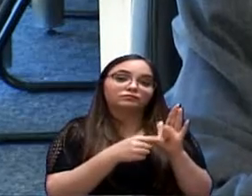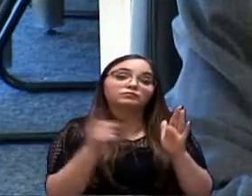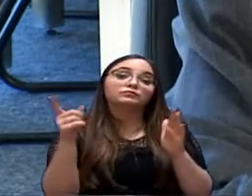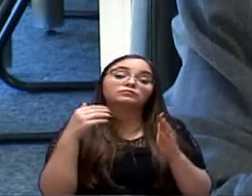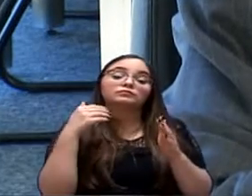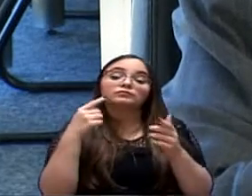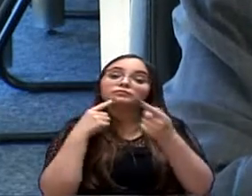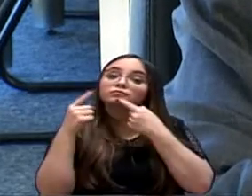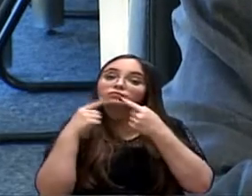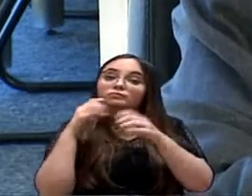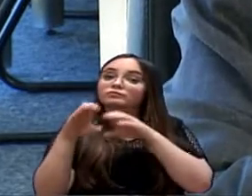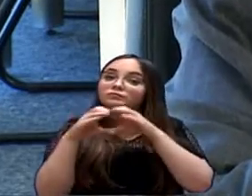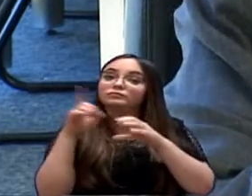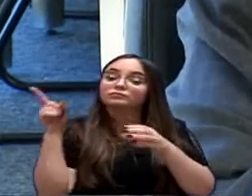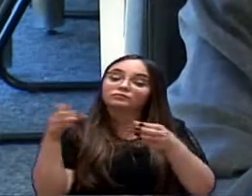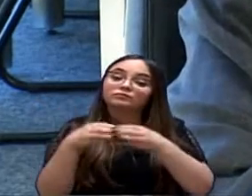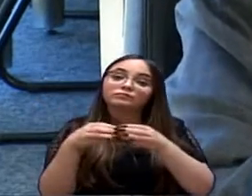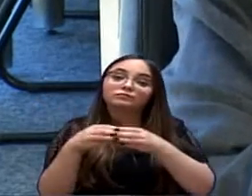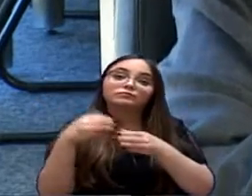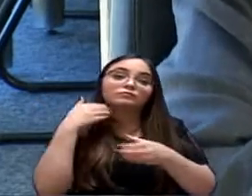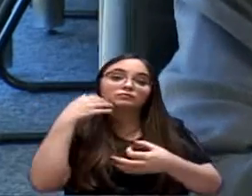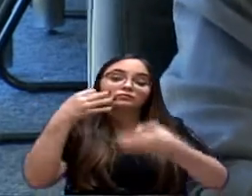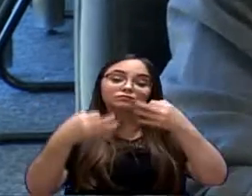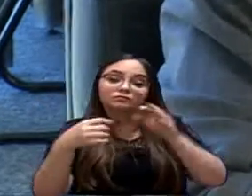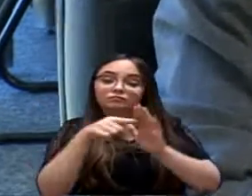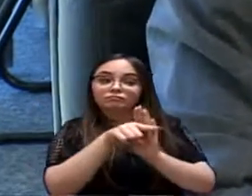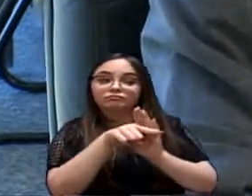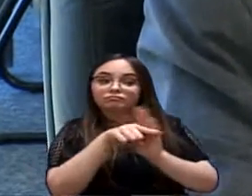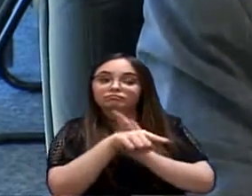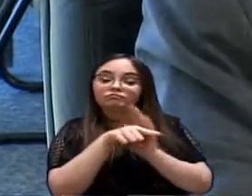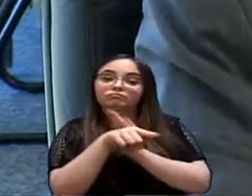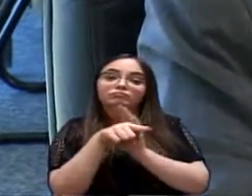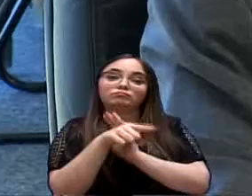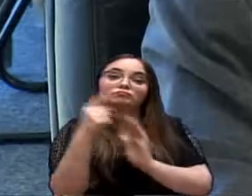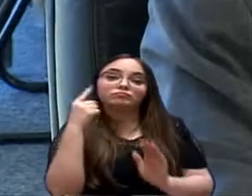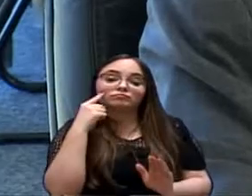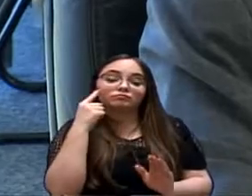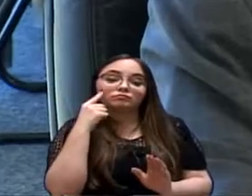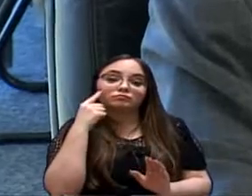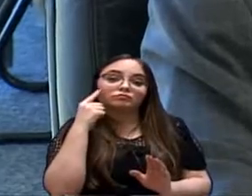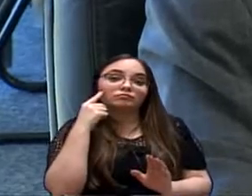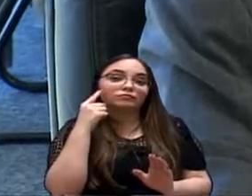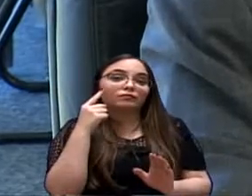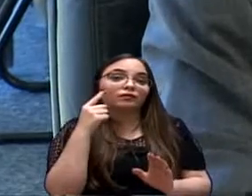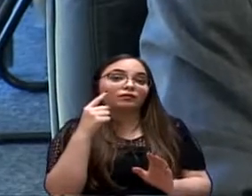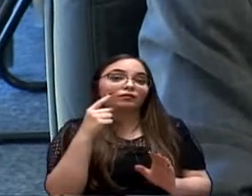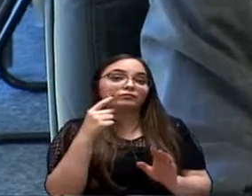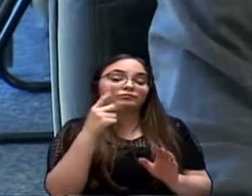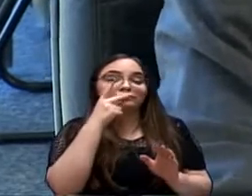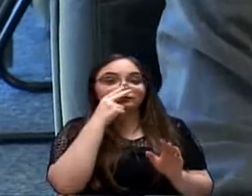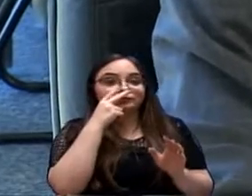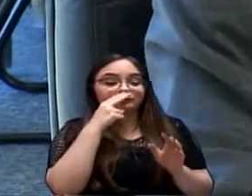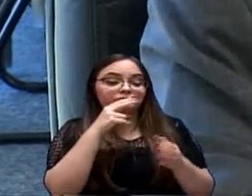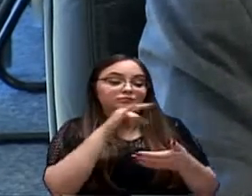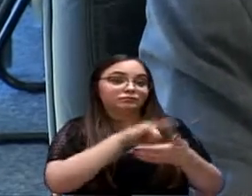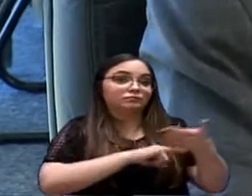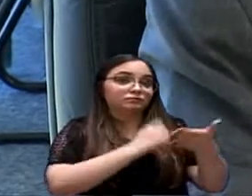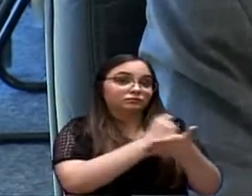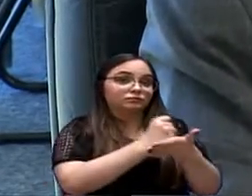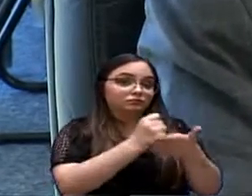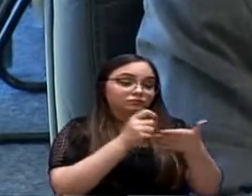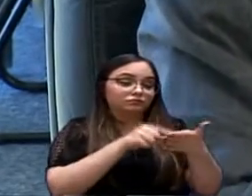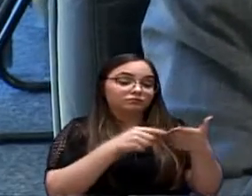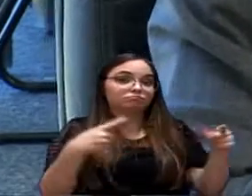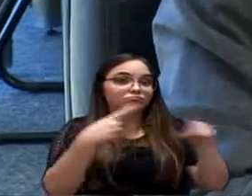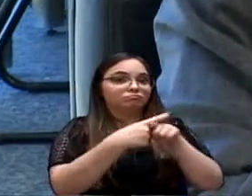jurídica para uma análise entre, para que não haja incoerência tanto de uma parte quanto da